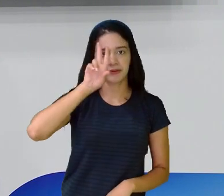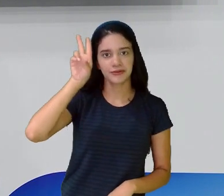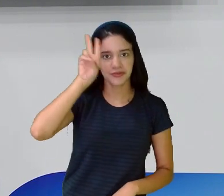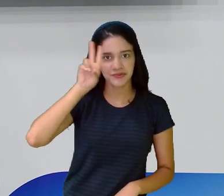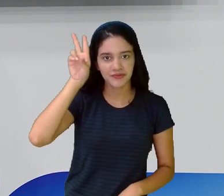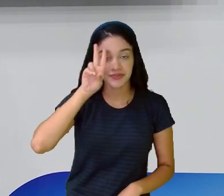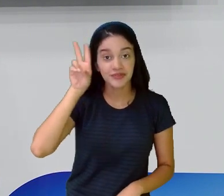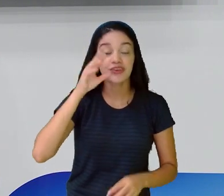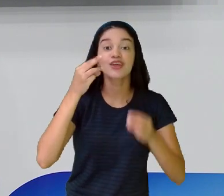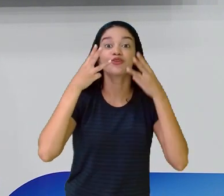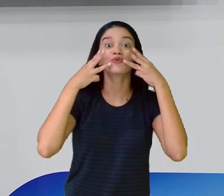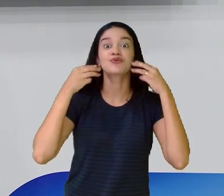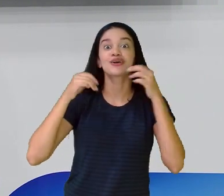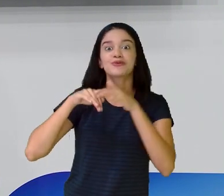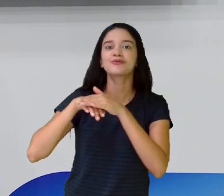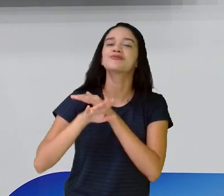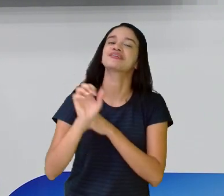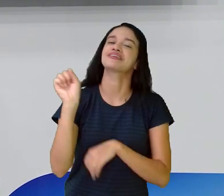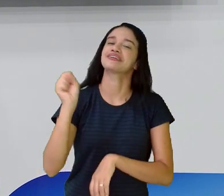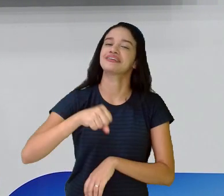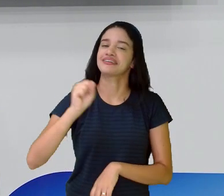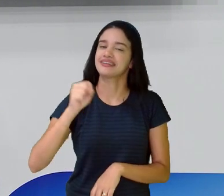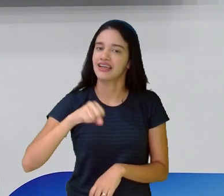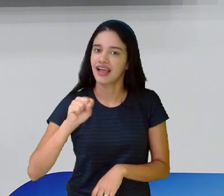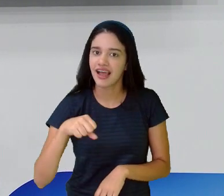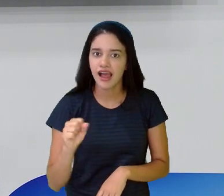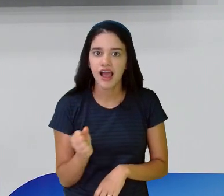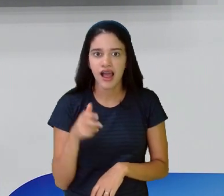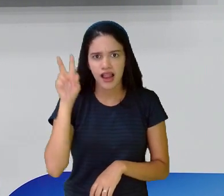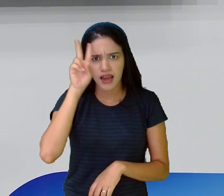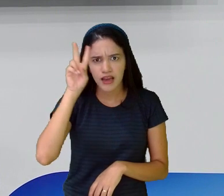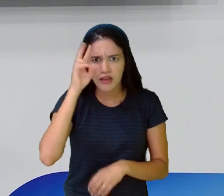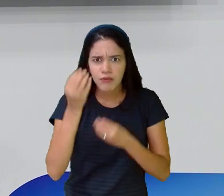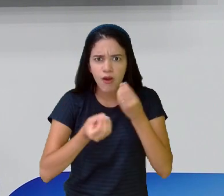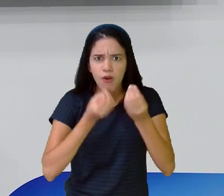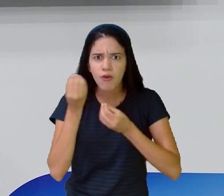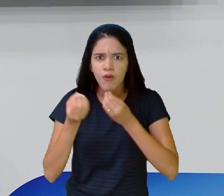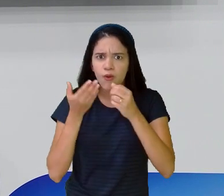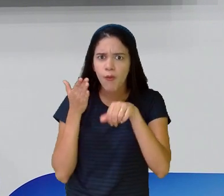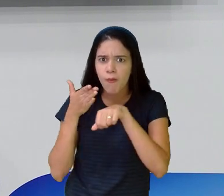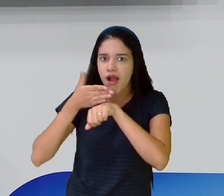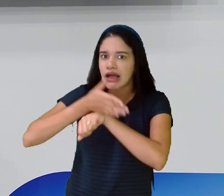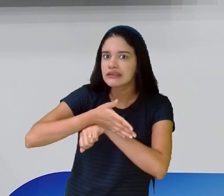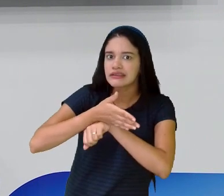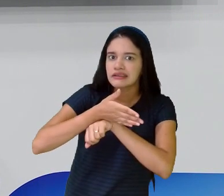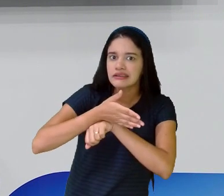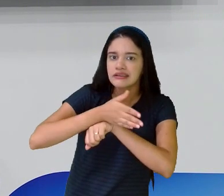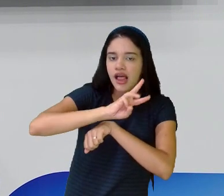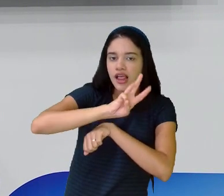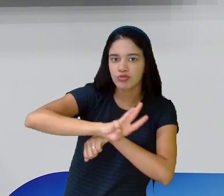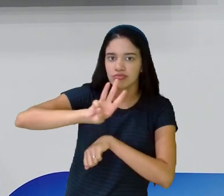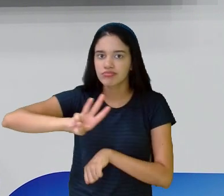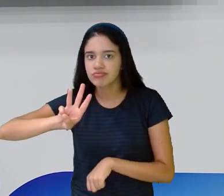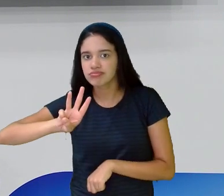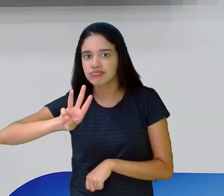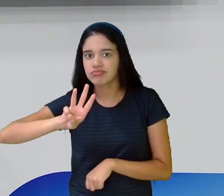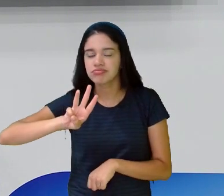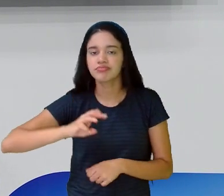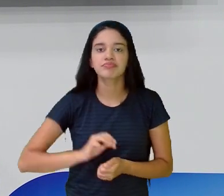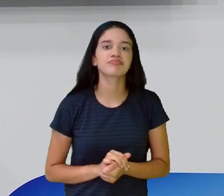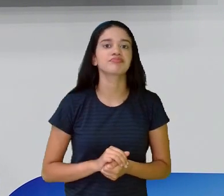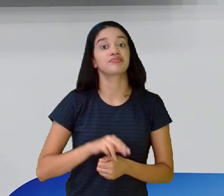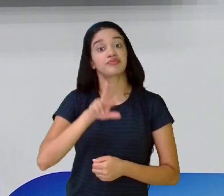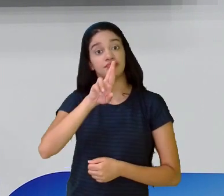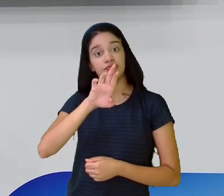do gato de botas, sim. Lembra como entrar na árvore do livro, no site da árvore do livro.